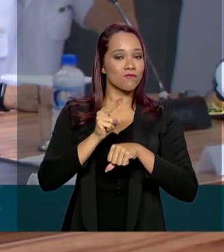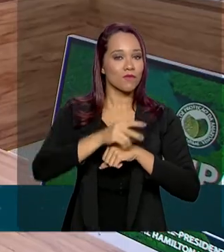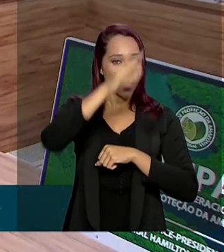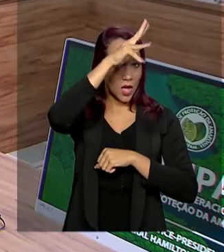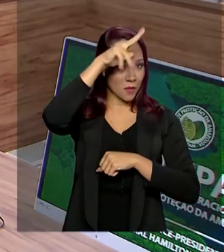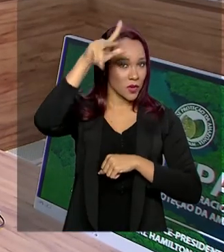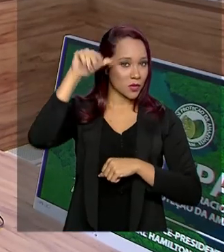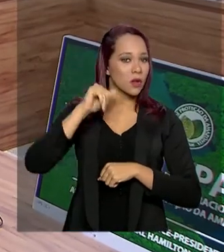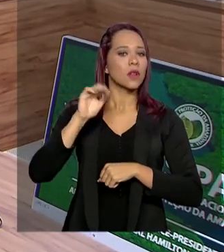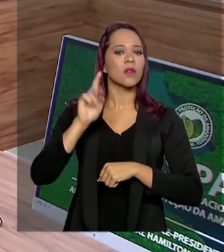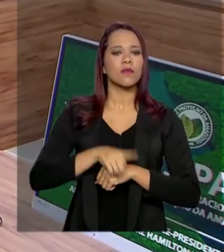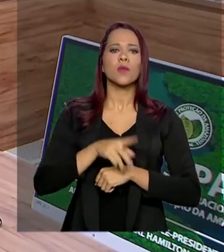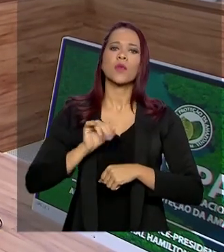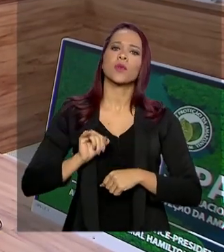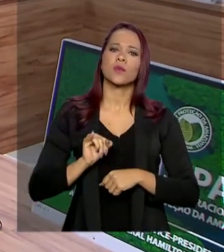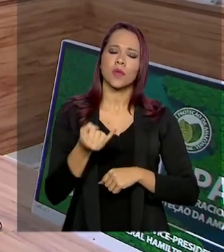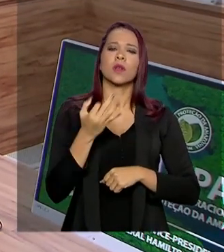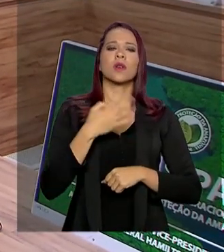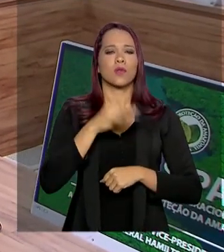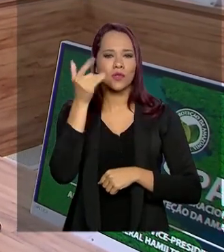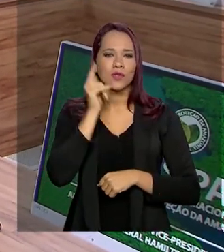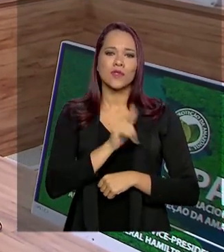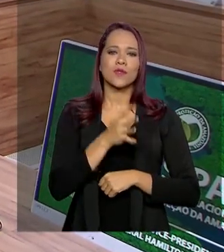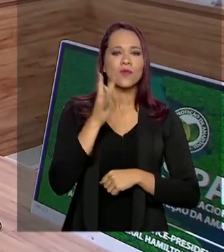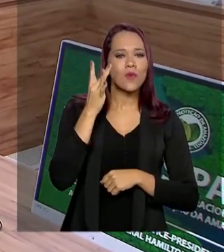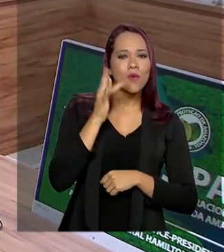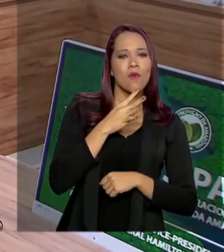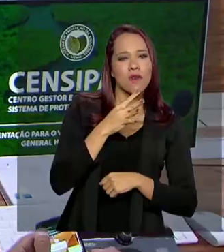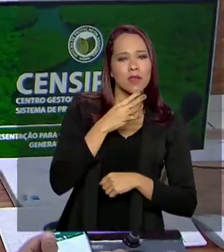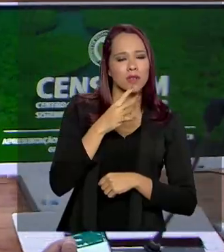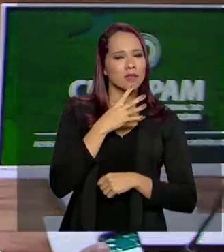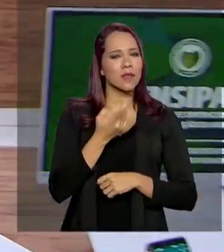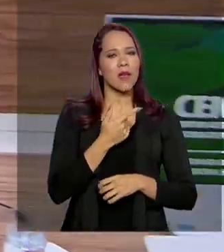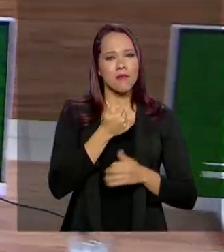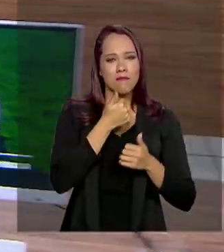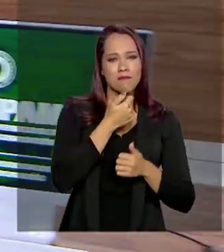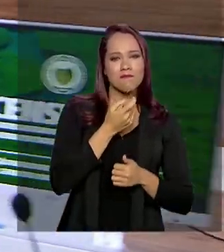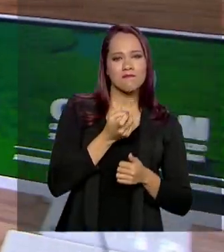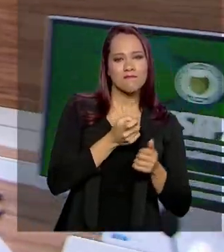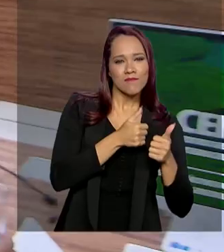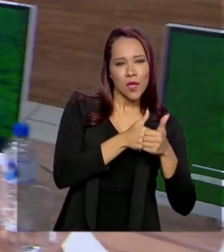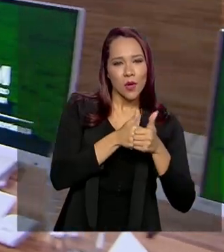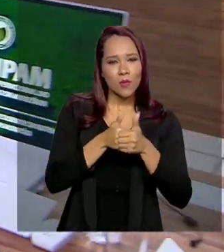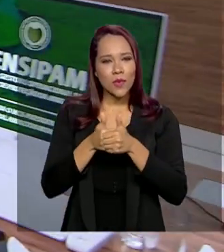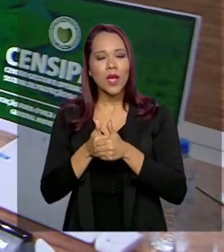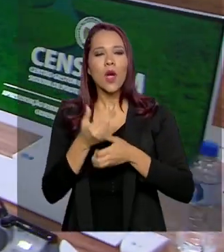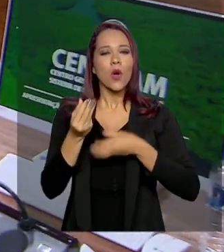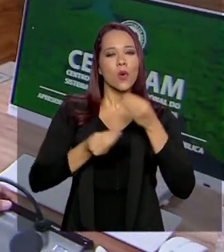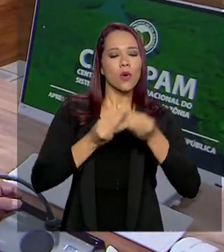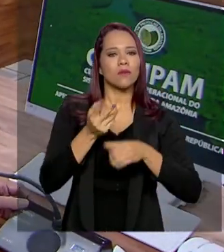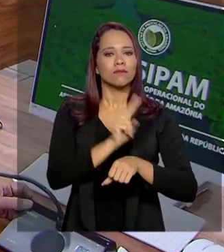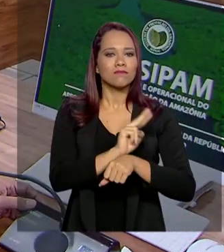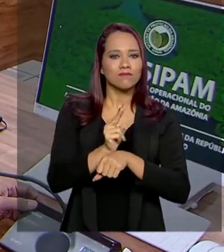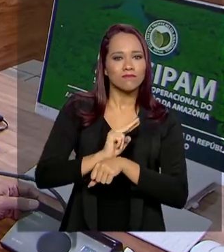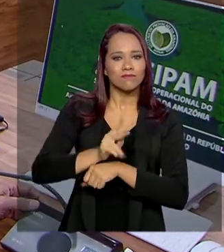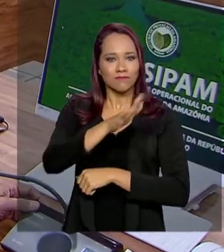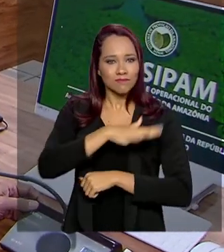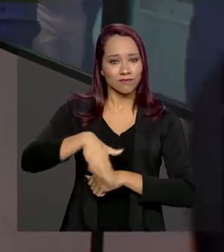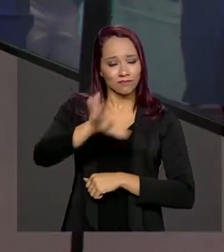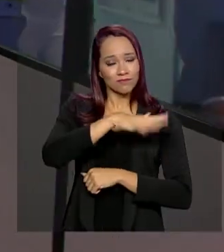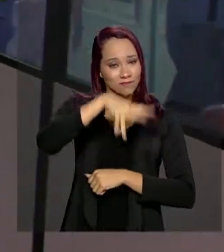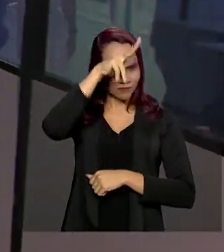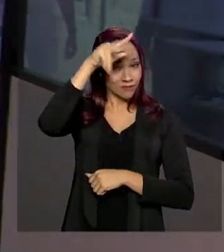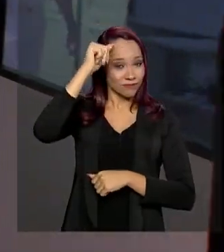Sensipan, foi uma oportunidade para conhecer de perto a atuação do Serviço de Monitoramento Territorial e Ambiental da